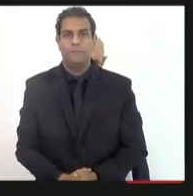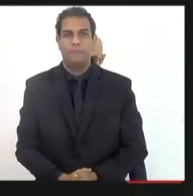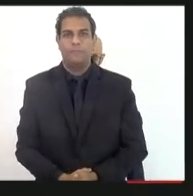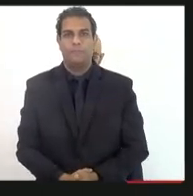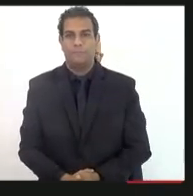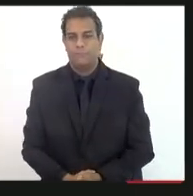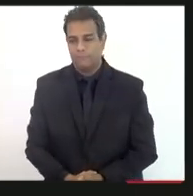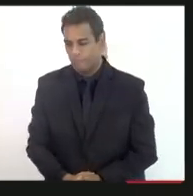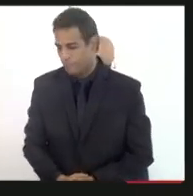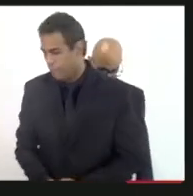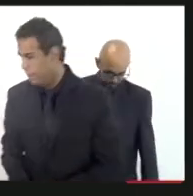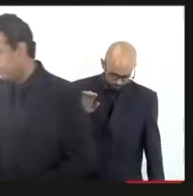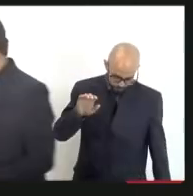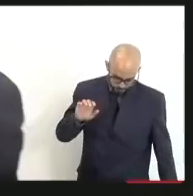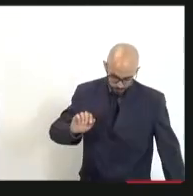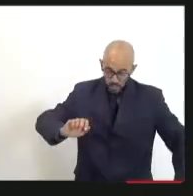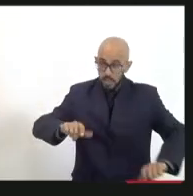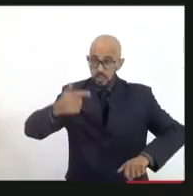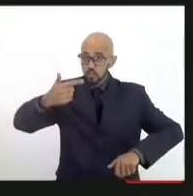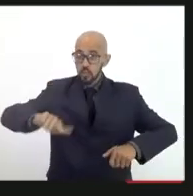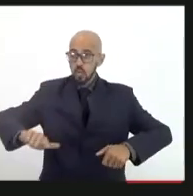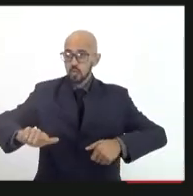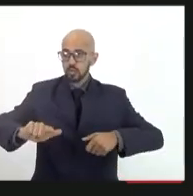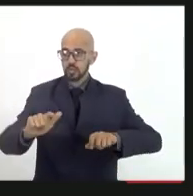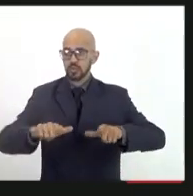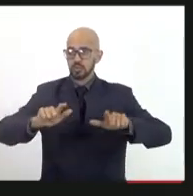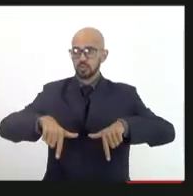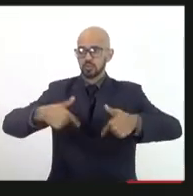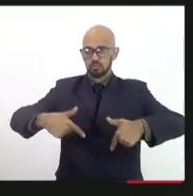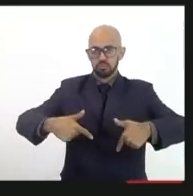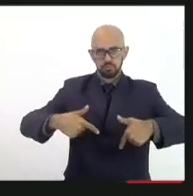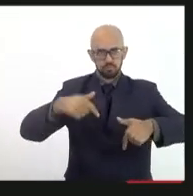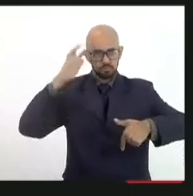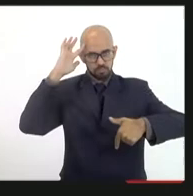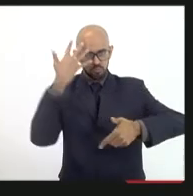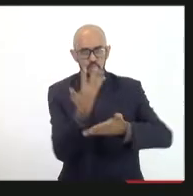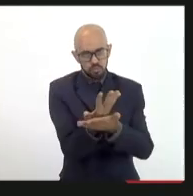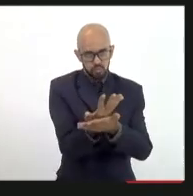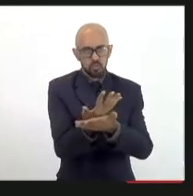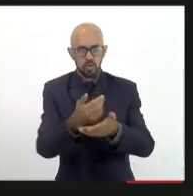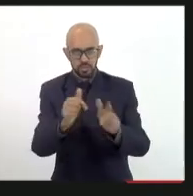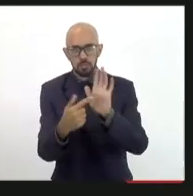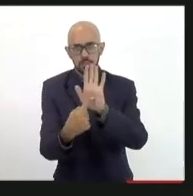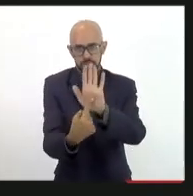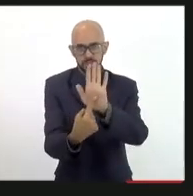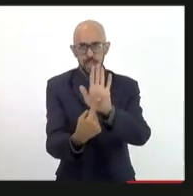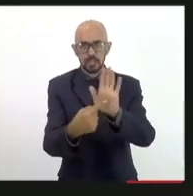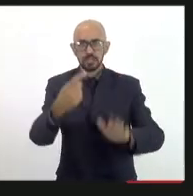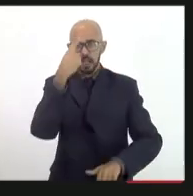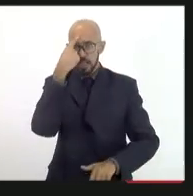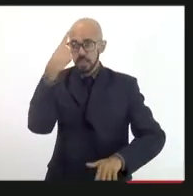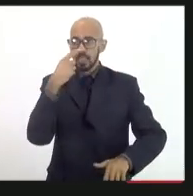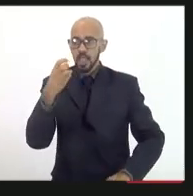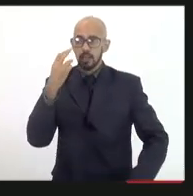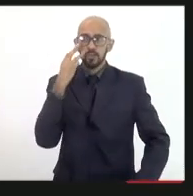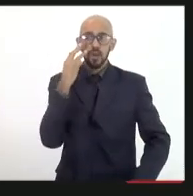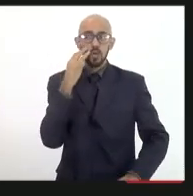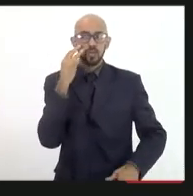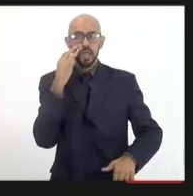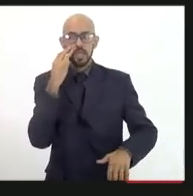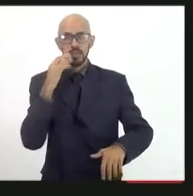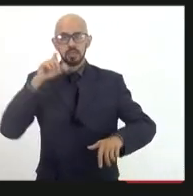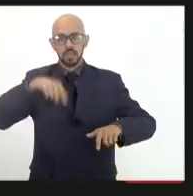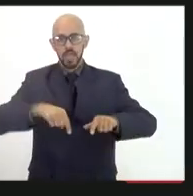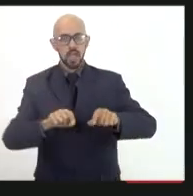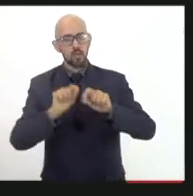As outras medidas apresentadas, me parece, eu acho que essa ideia do Valdeck de ser mais assertivo, quer dizer, de